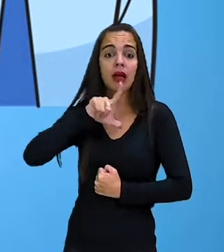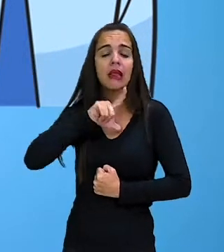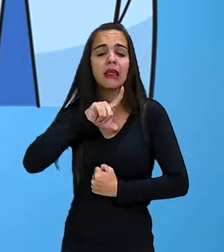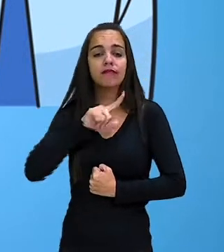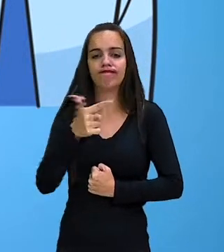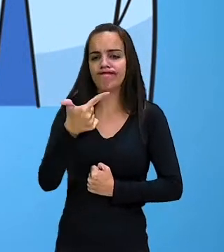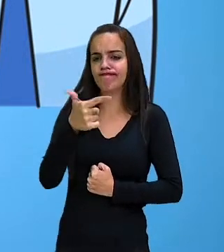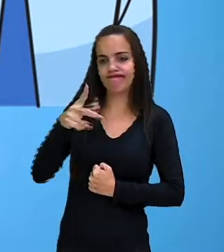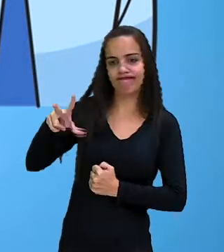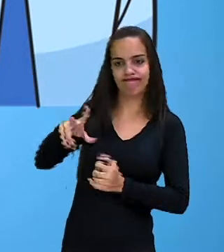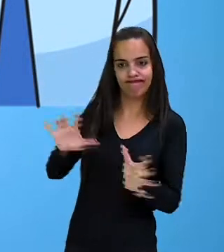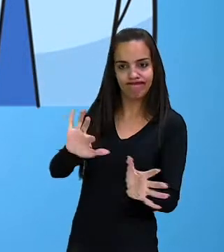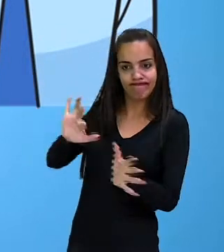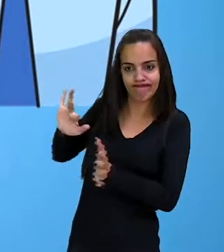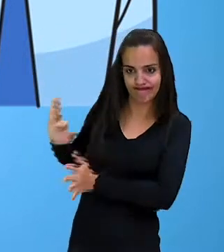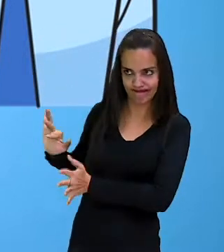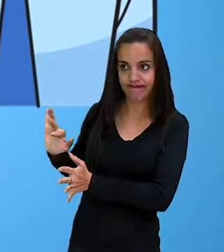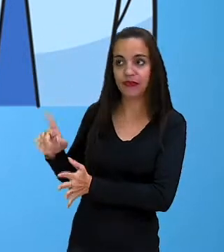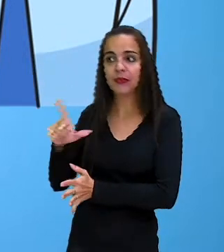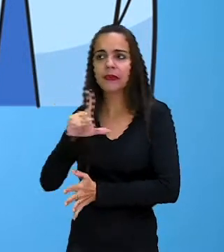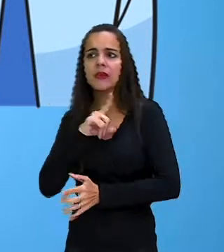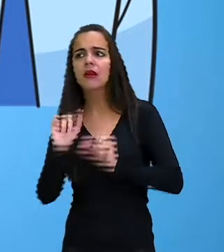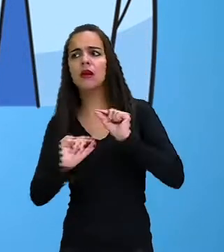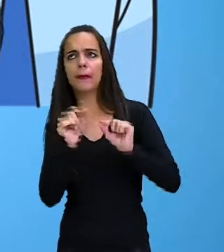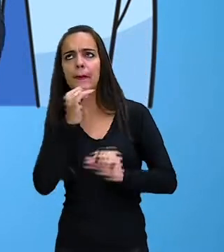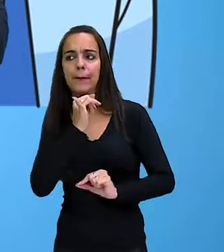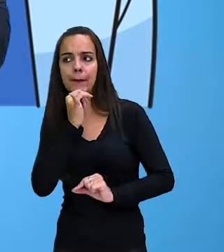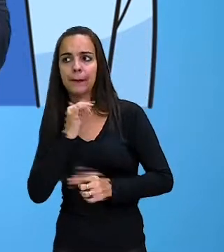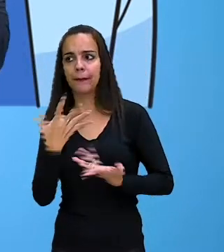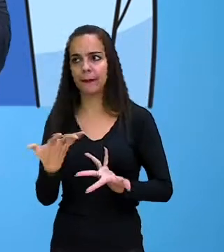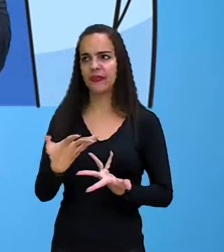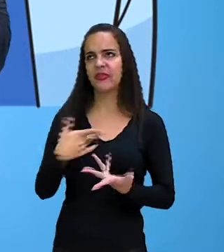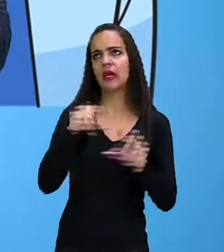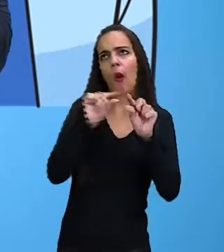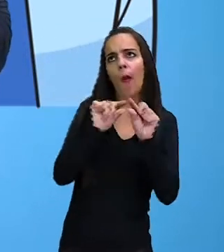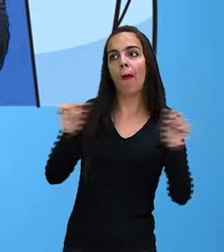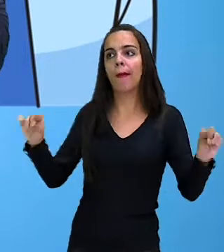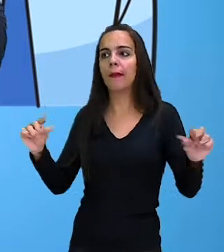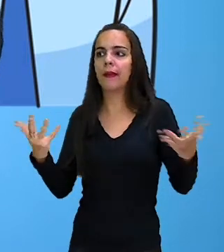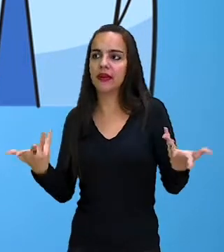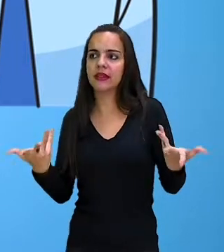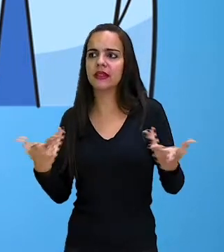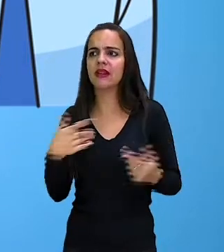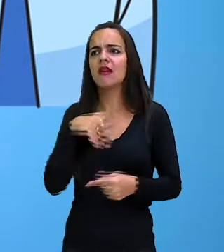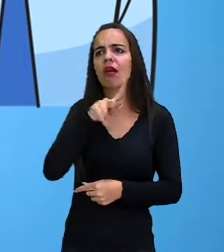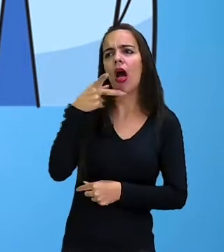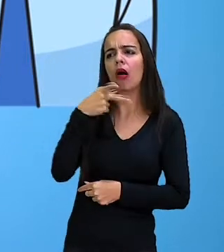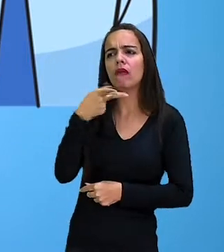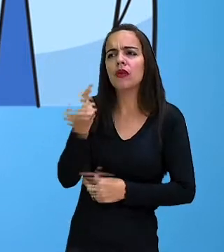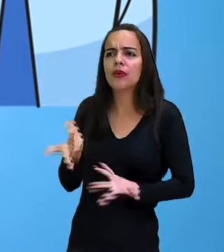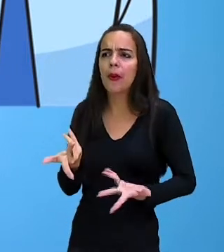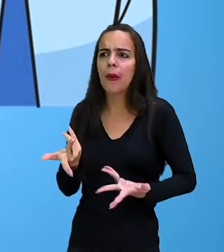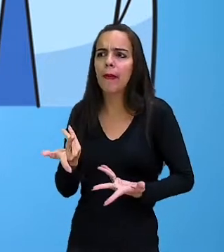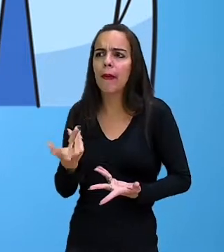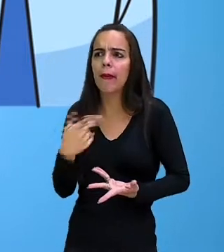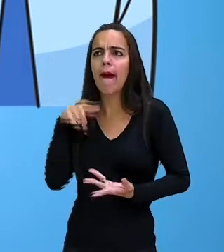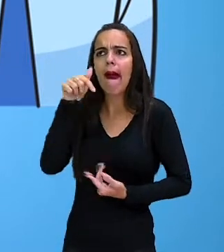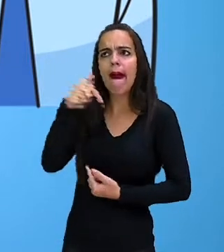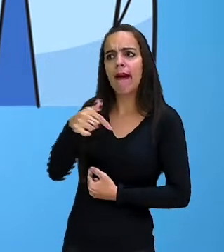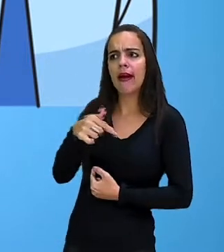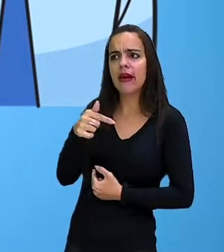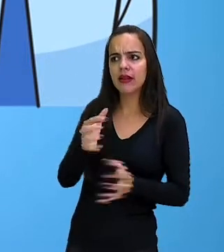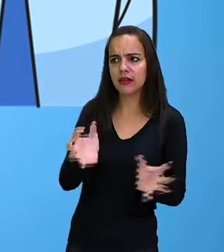partícula to. O que seria isso, teacher? Por exemplo, em uma frase que ficaria You should do